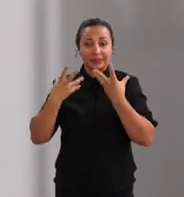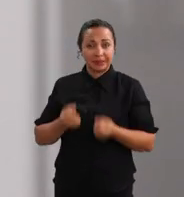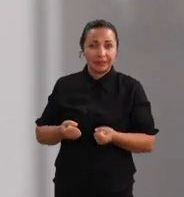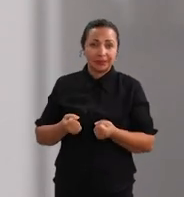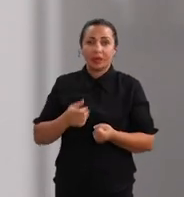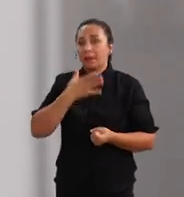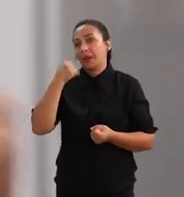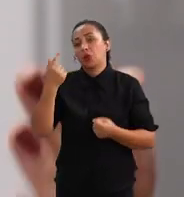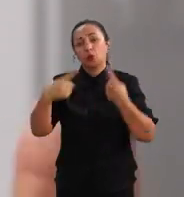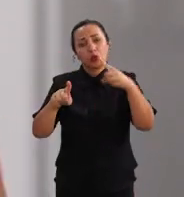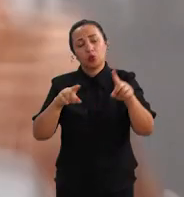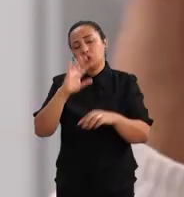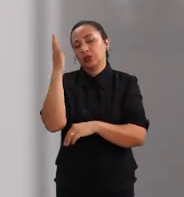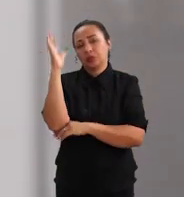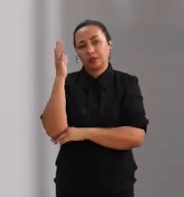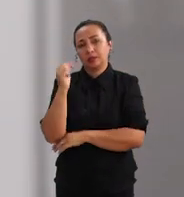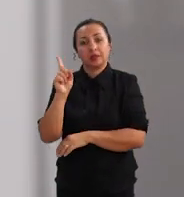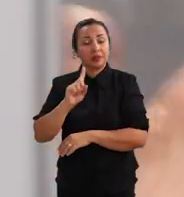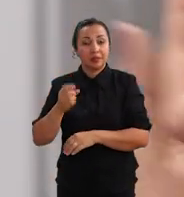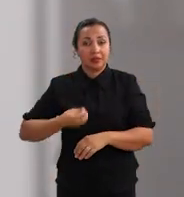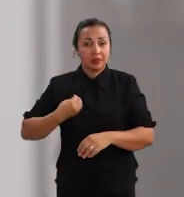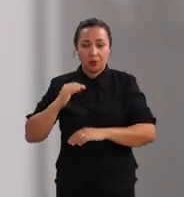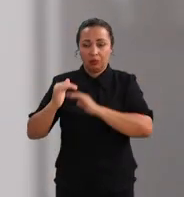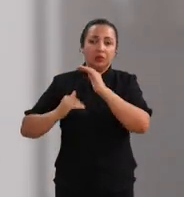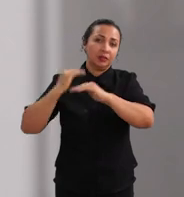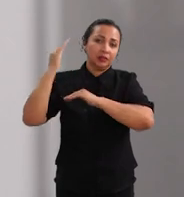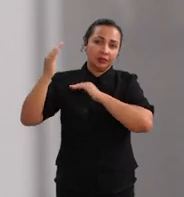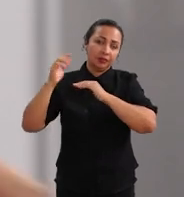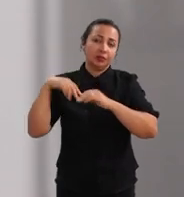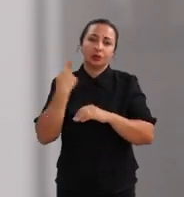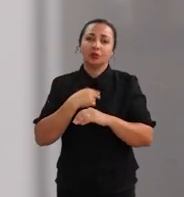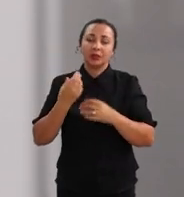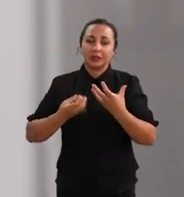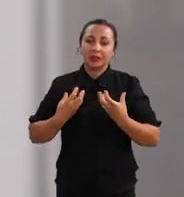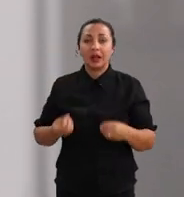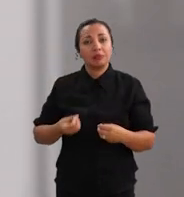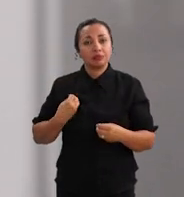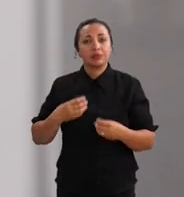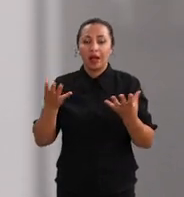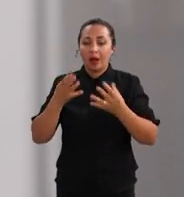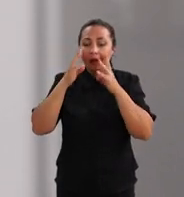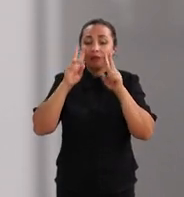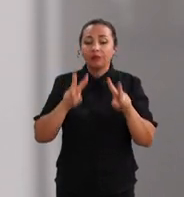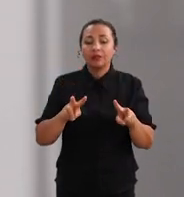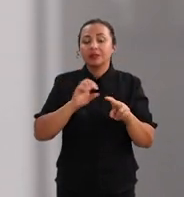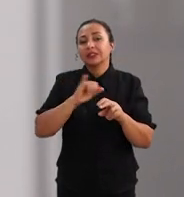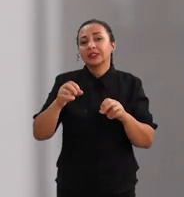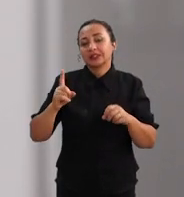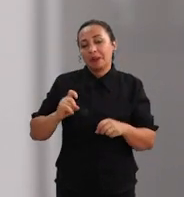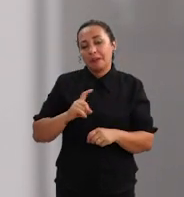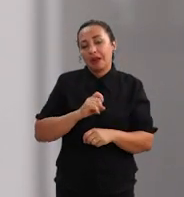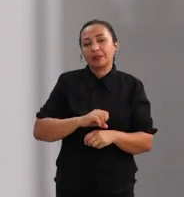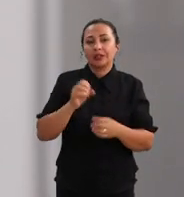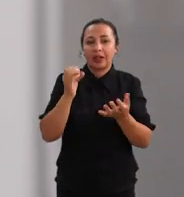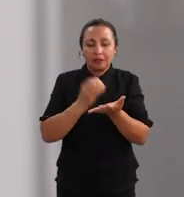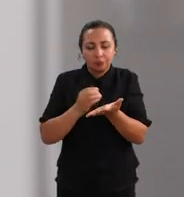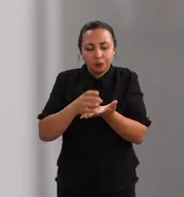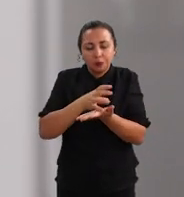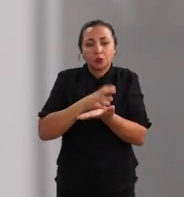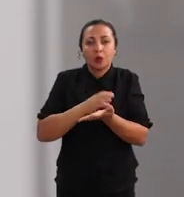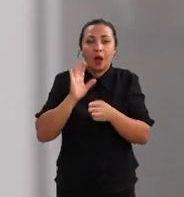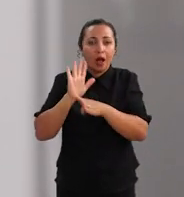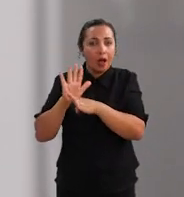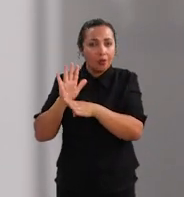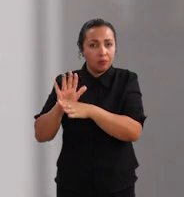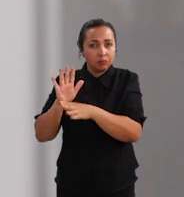condições melhor do que as outras, que não estão crescendo. E nós estamos agora vendo se esse consórcio